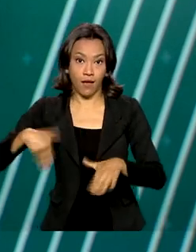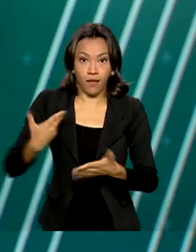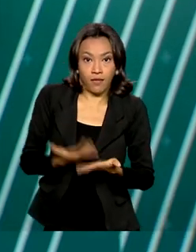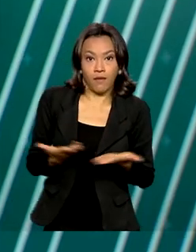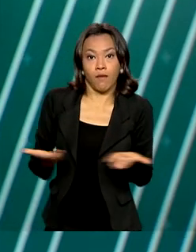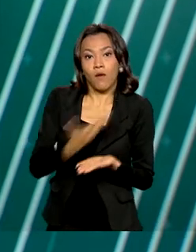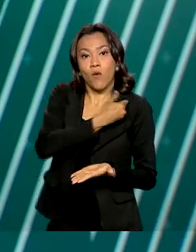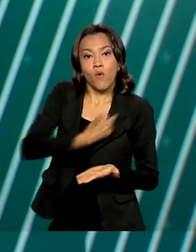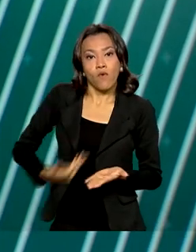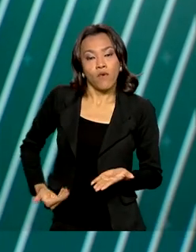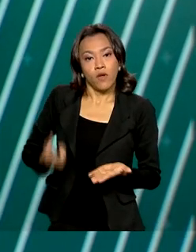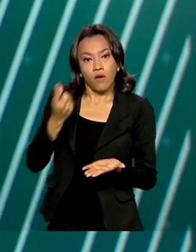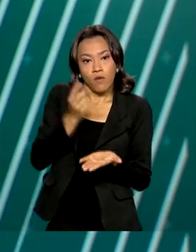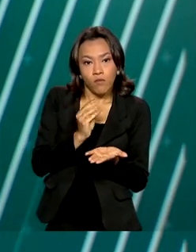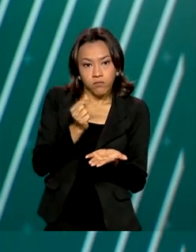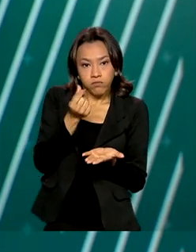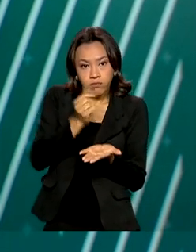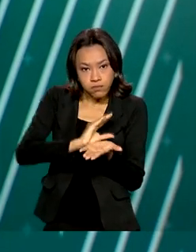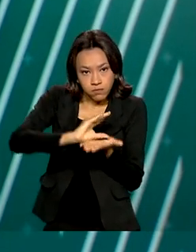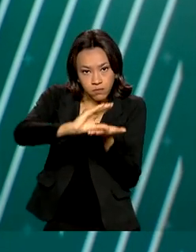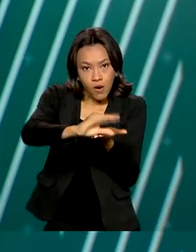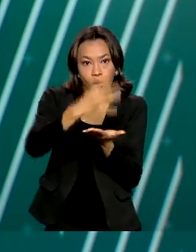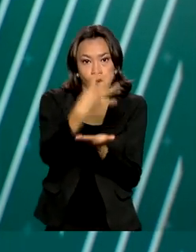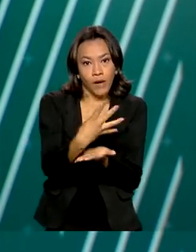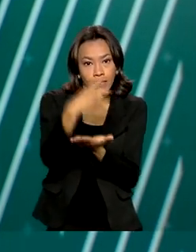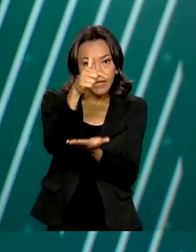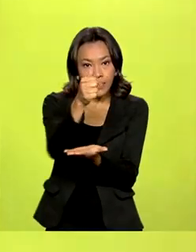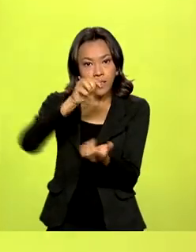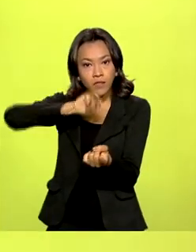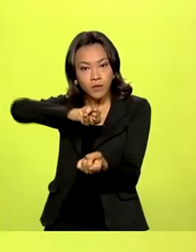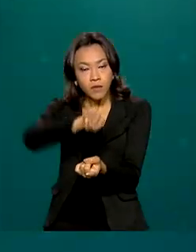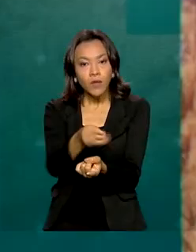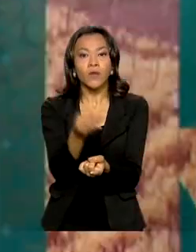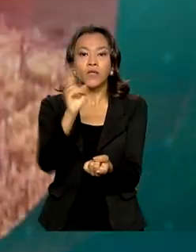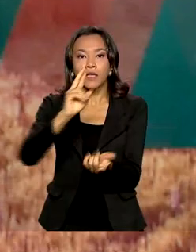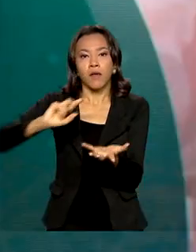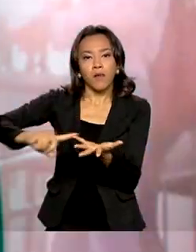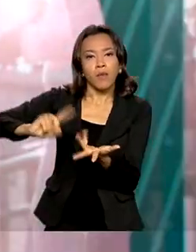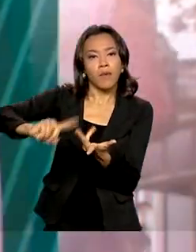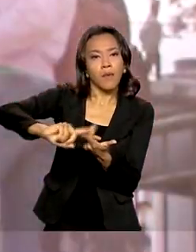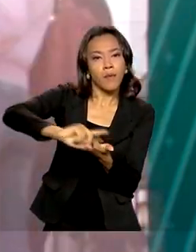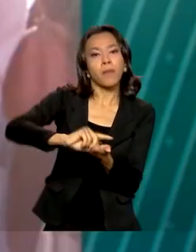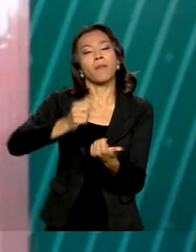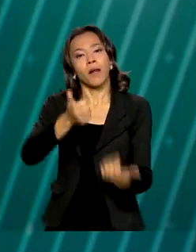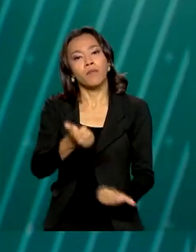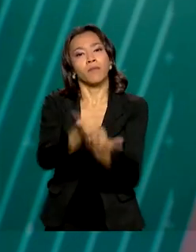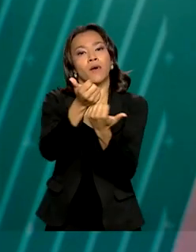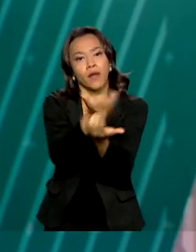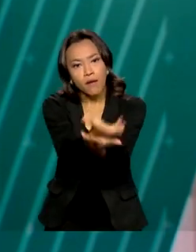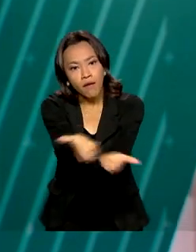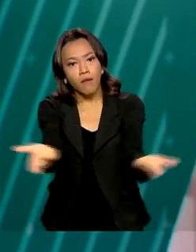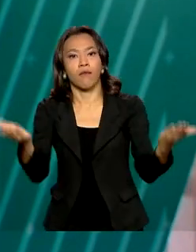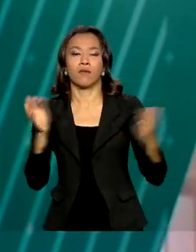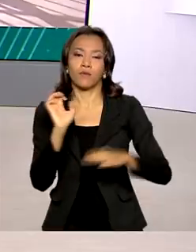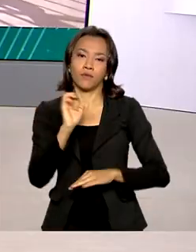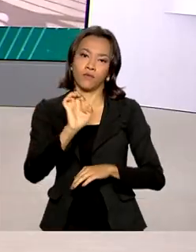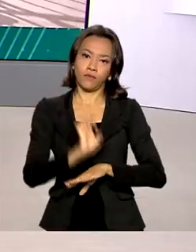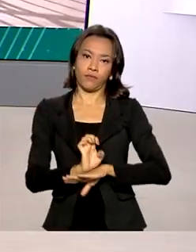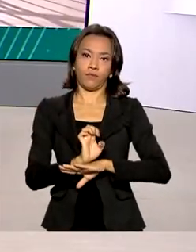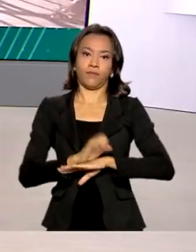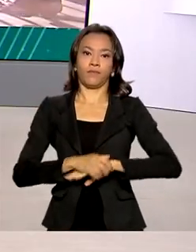disponibilizou 47 milhões de reais para as ações de resposta aos desastres naturais no estado.